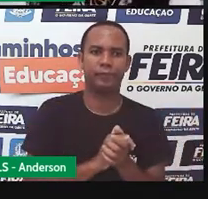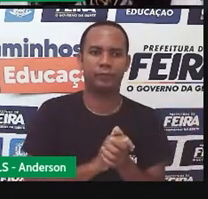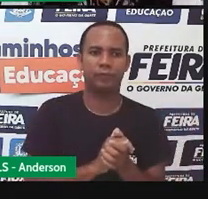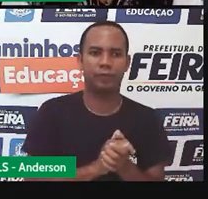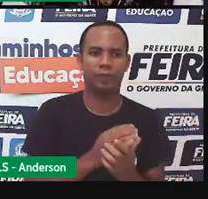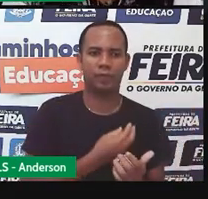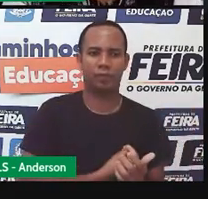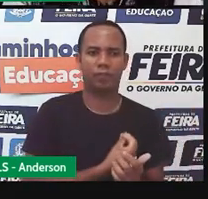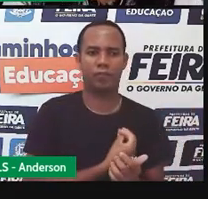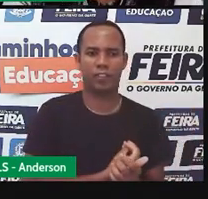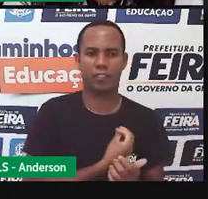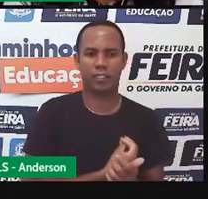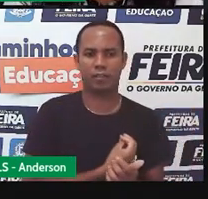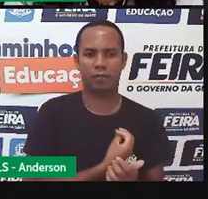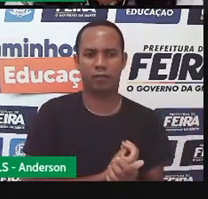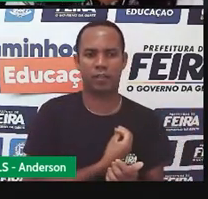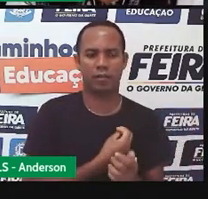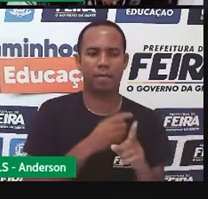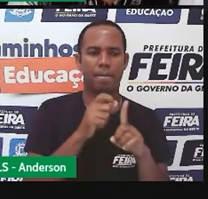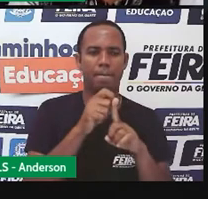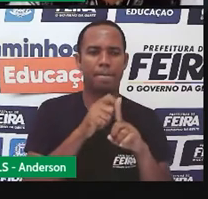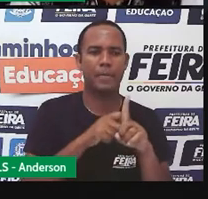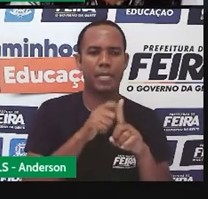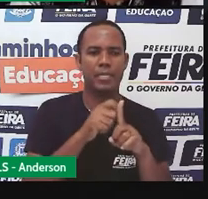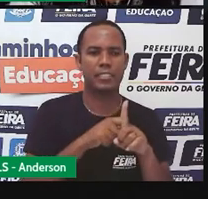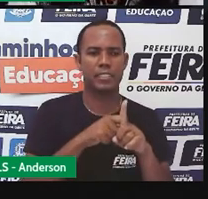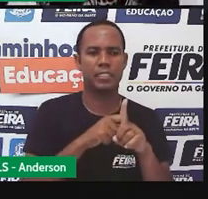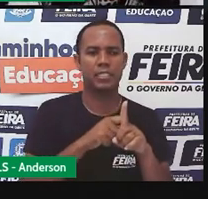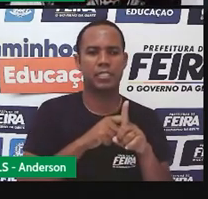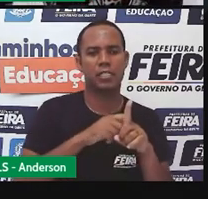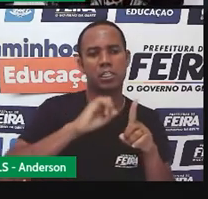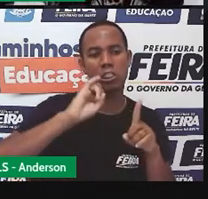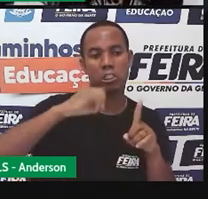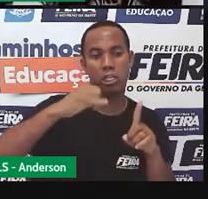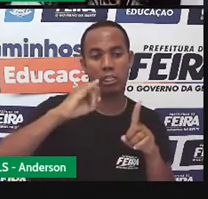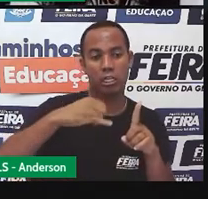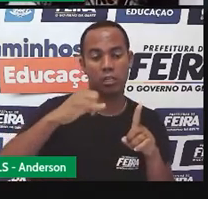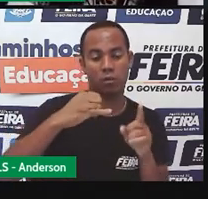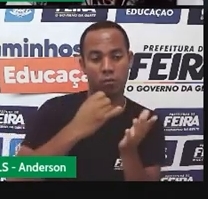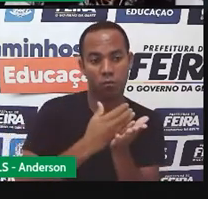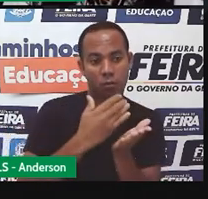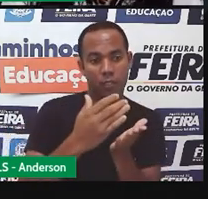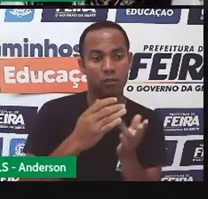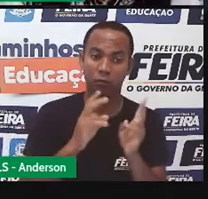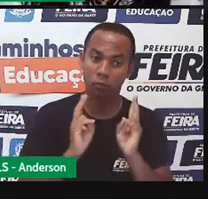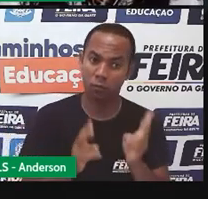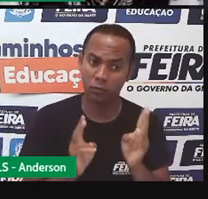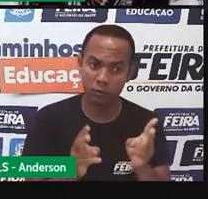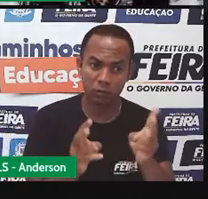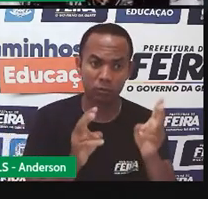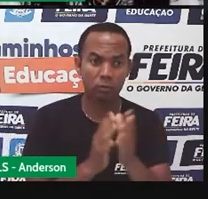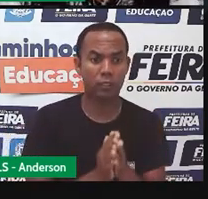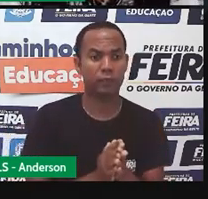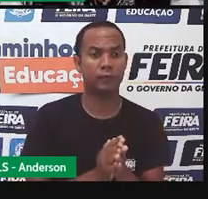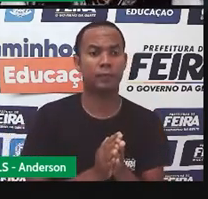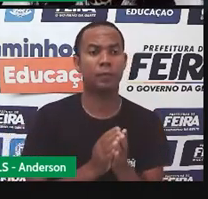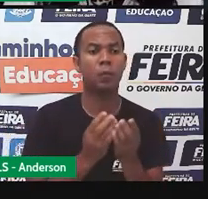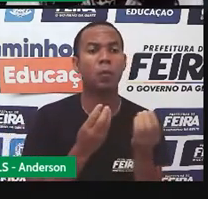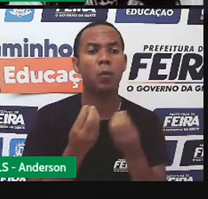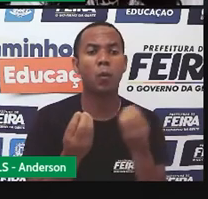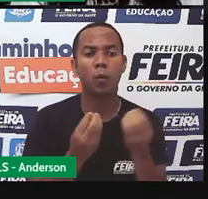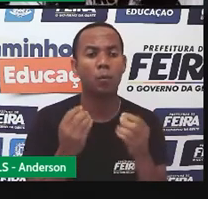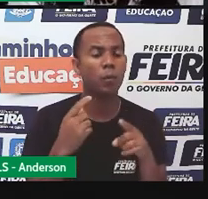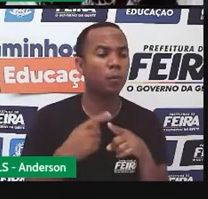vivenciada no mês de janeiro e ela continua sendo atual, por quê?